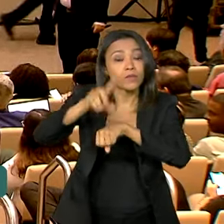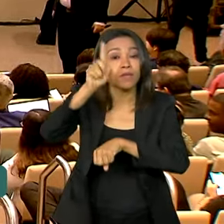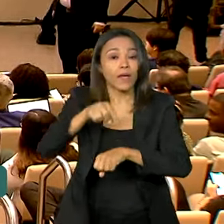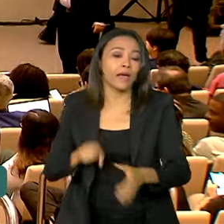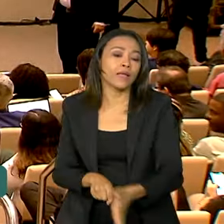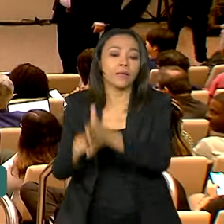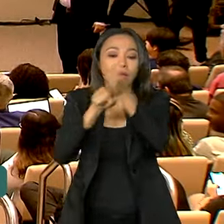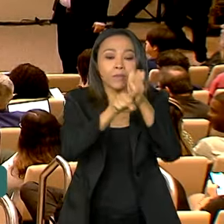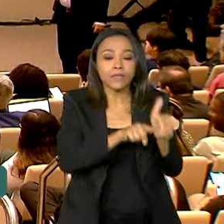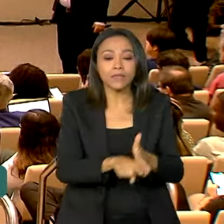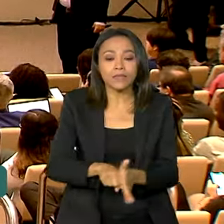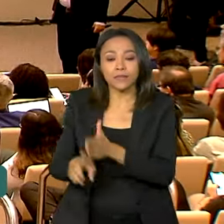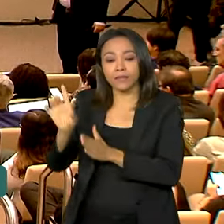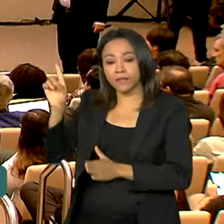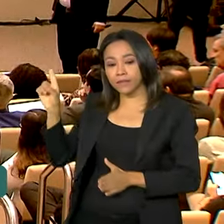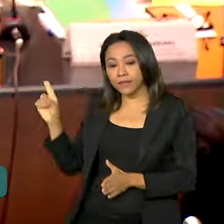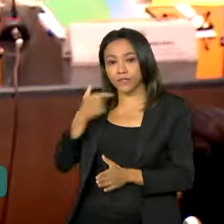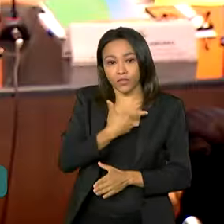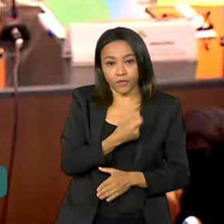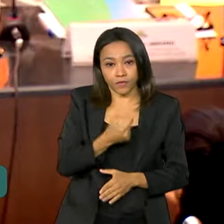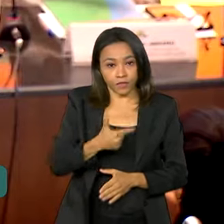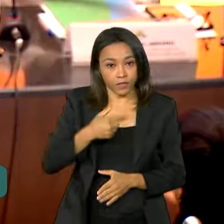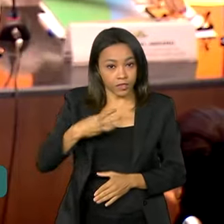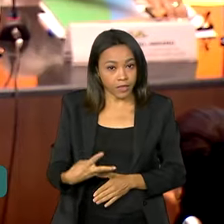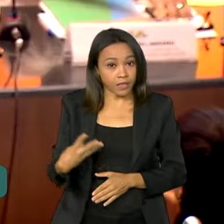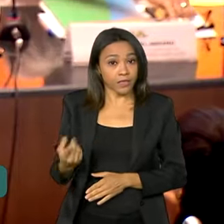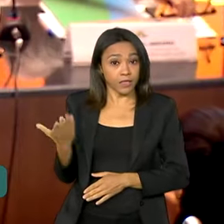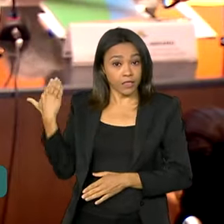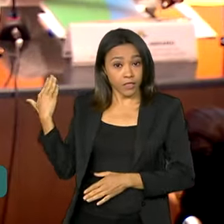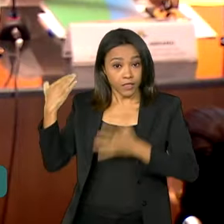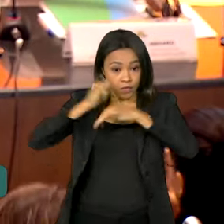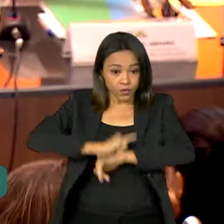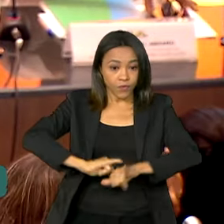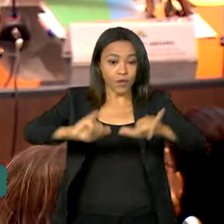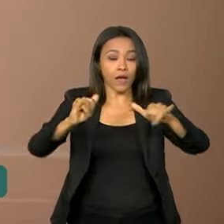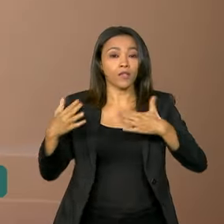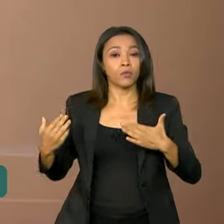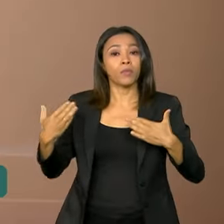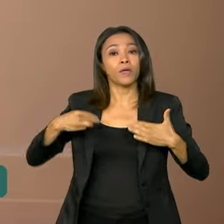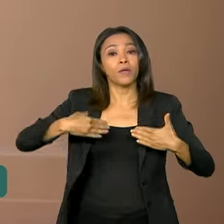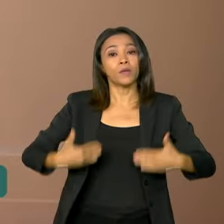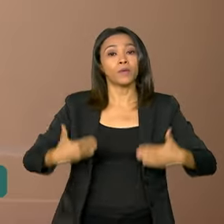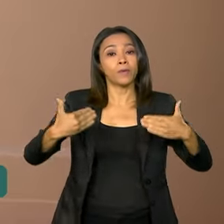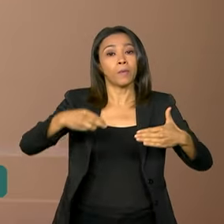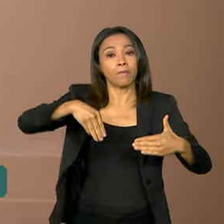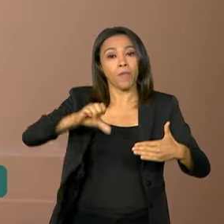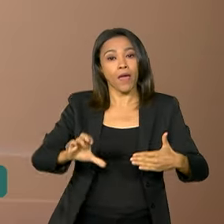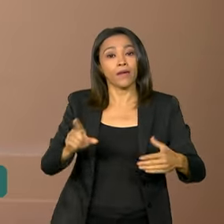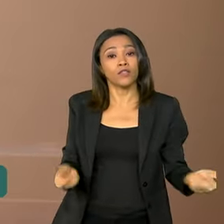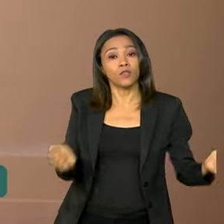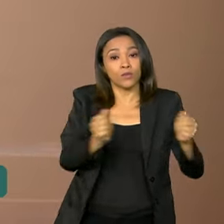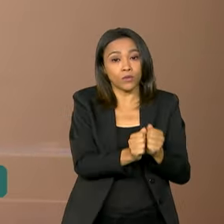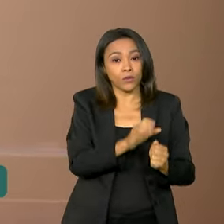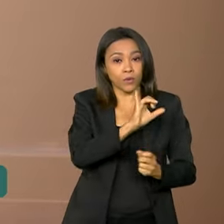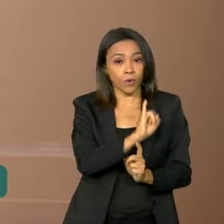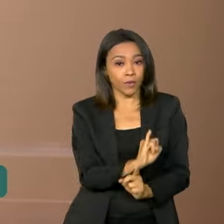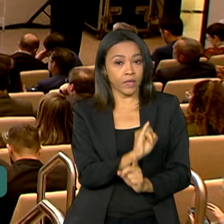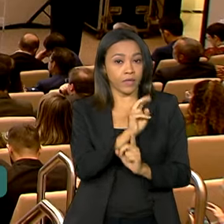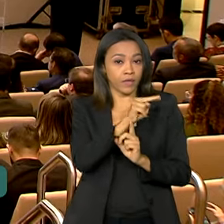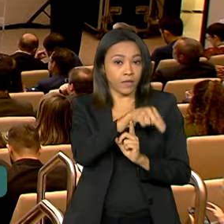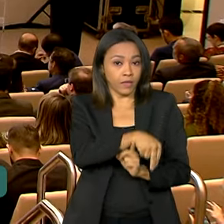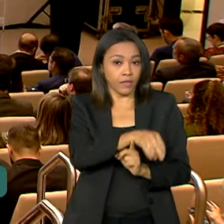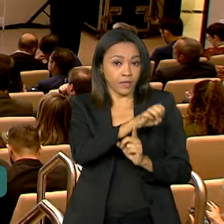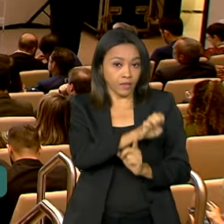Educação Superior 2023, divulgado pelo Ministério da Educação e o INEP, o Instituto Nacional de